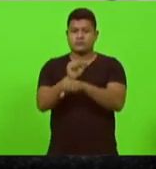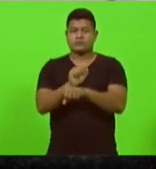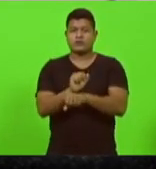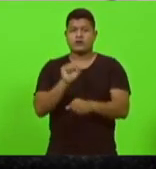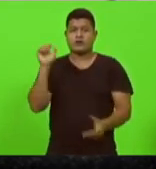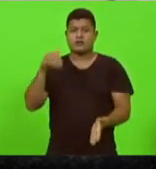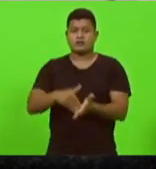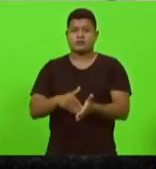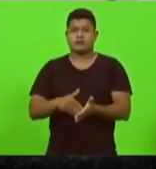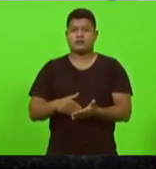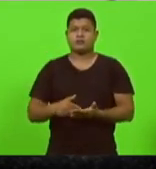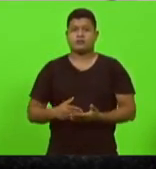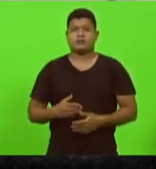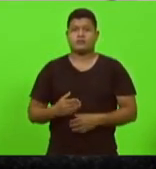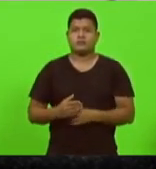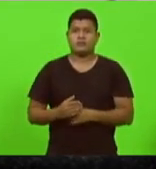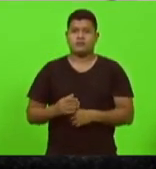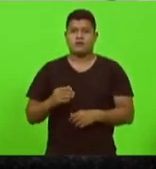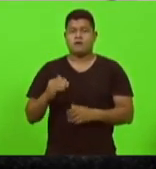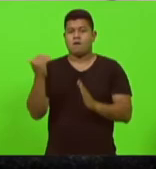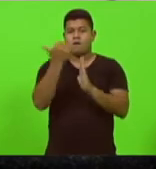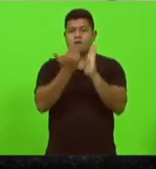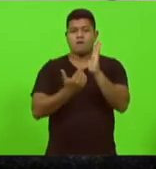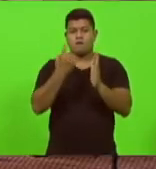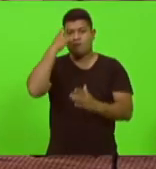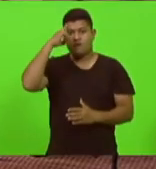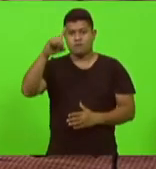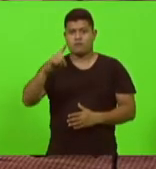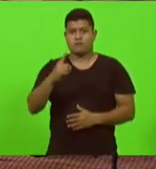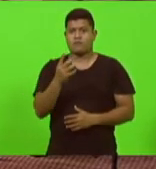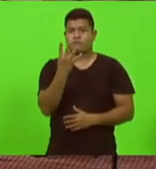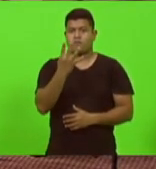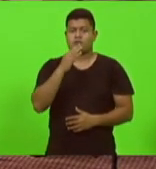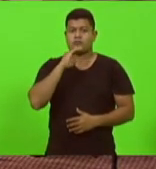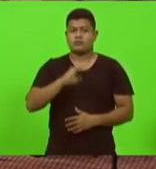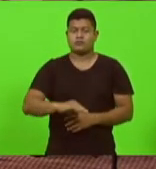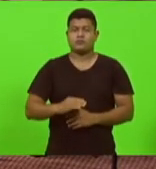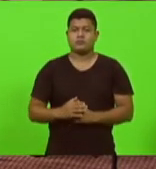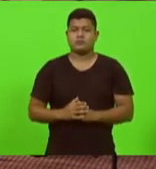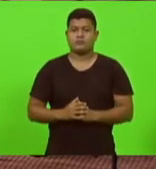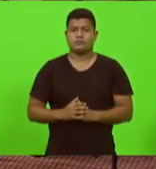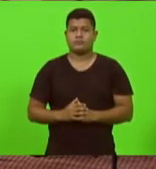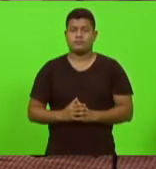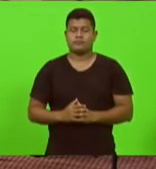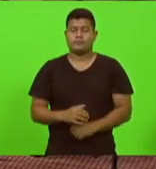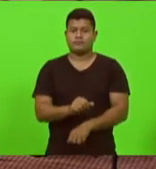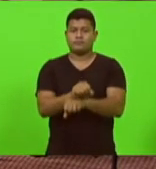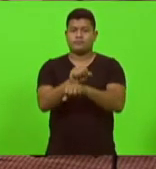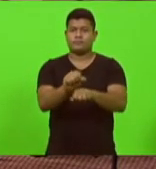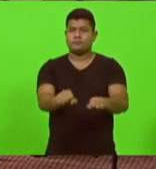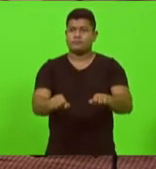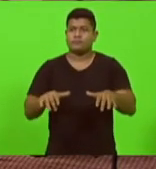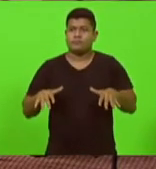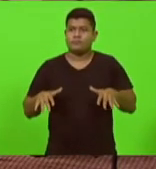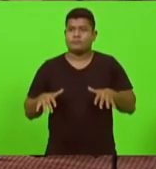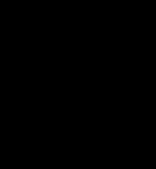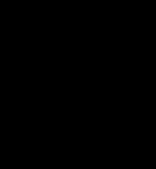até a ordem do dia às 16 horas está suspensa a sessão